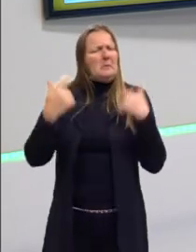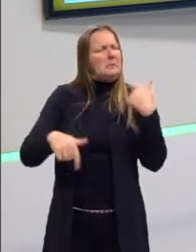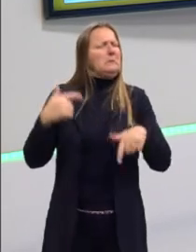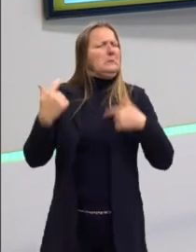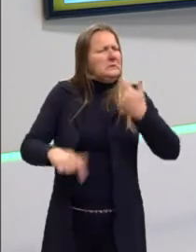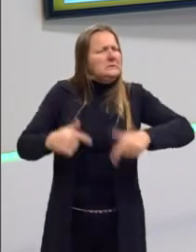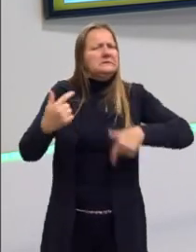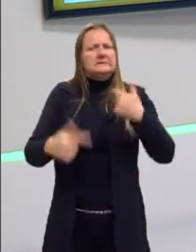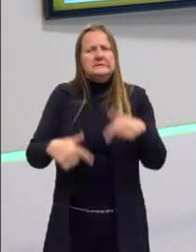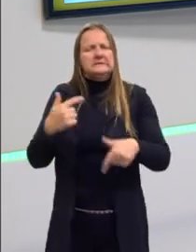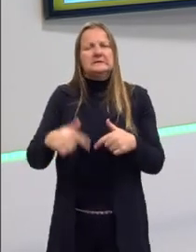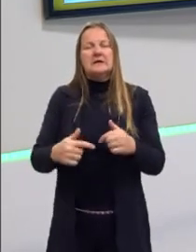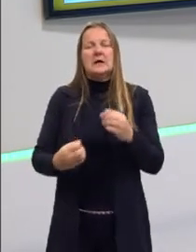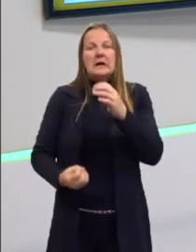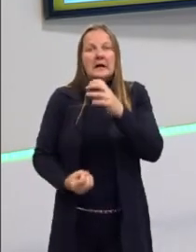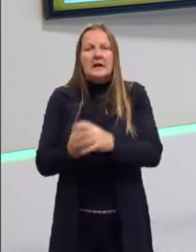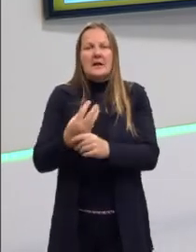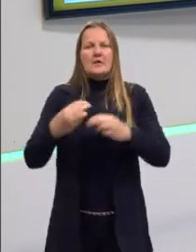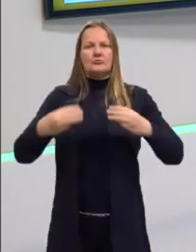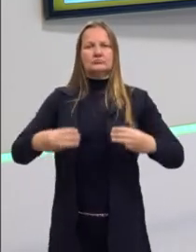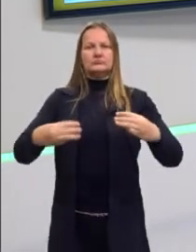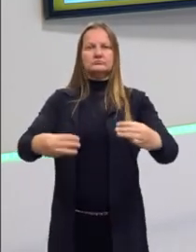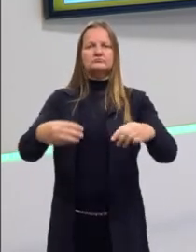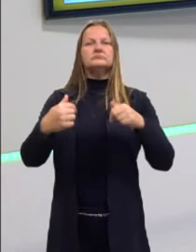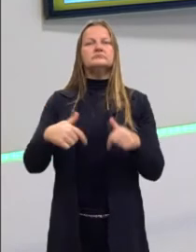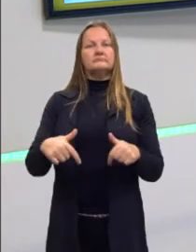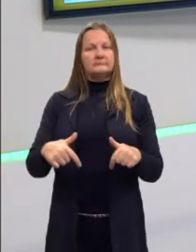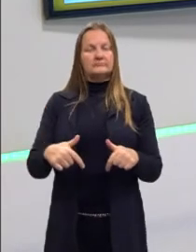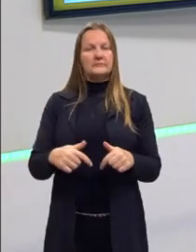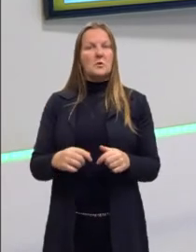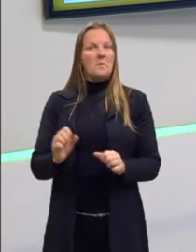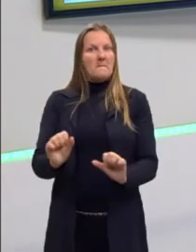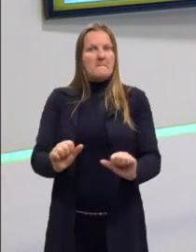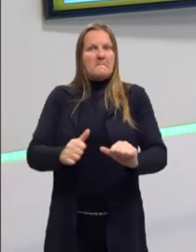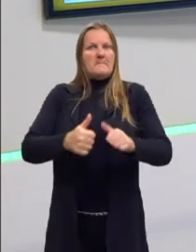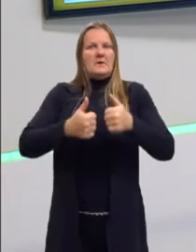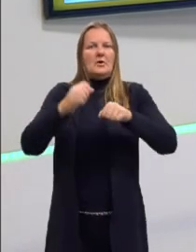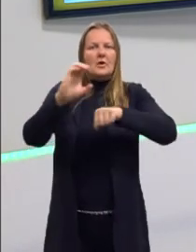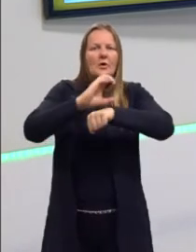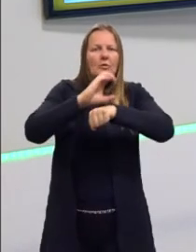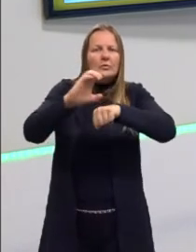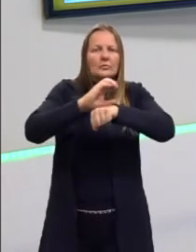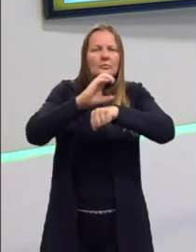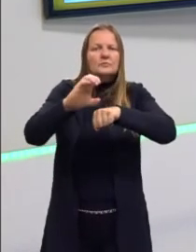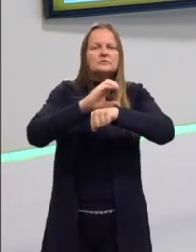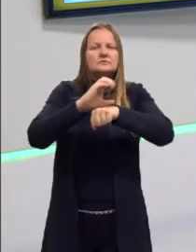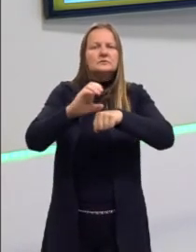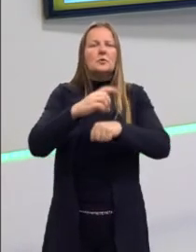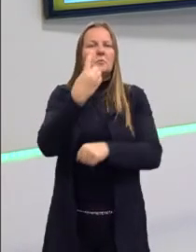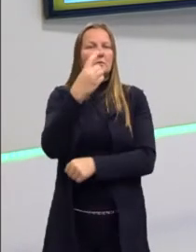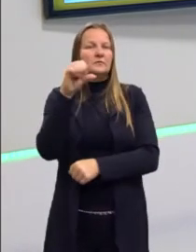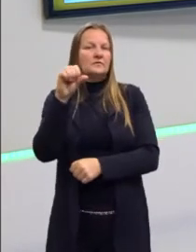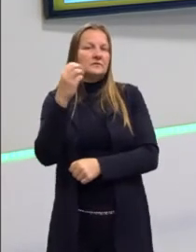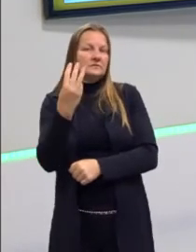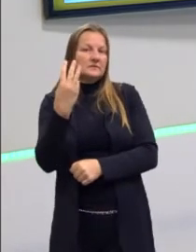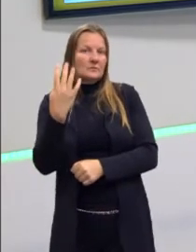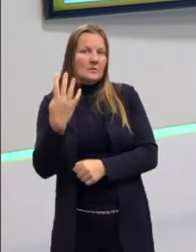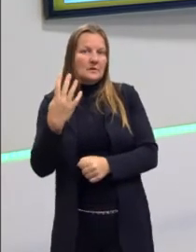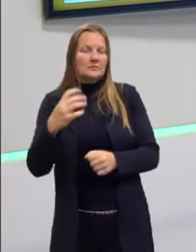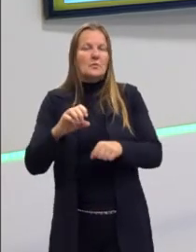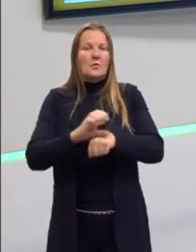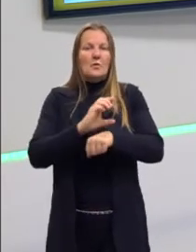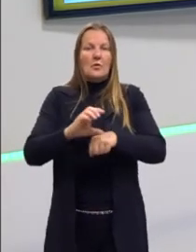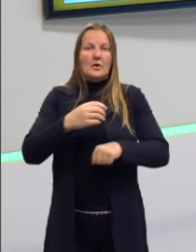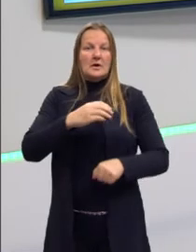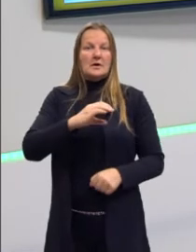Então, com a criação do Ministério do Trabalho e depois com a Constituição, com a nova Constituição de 1934, o